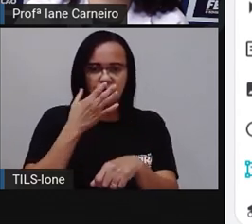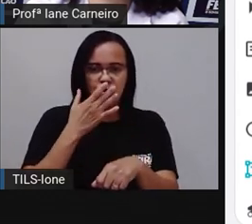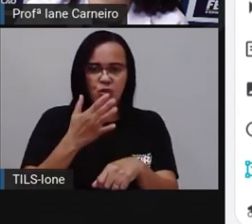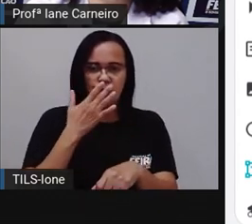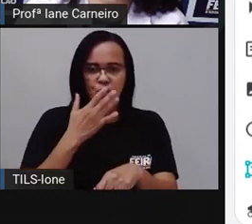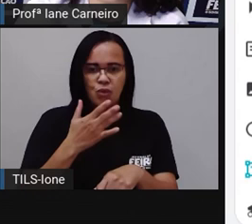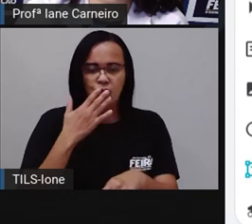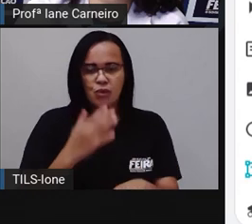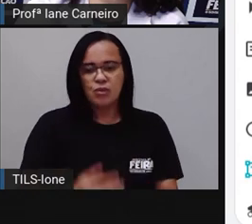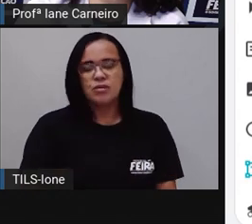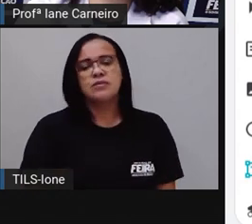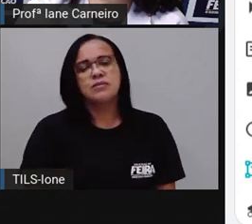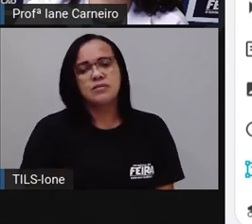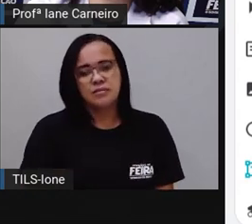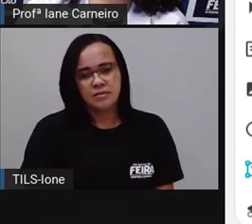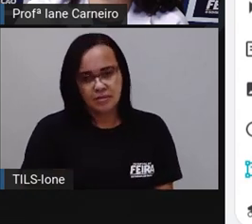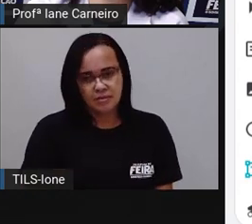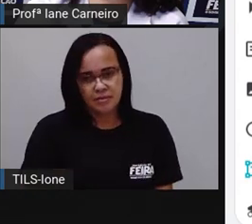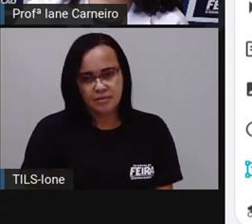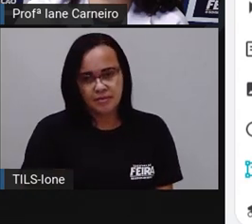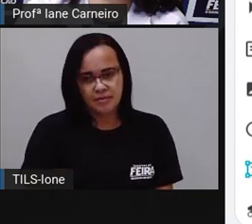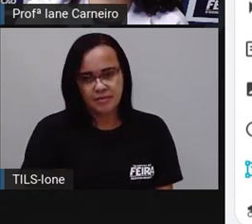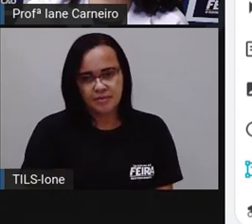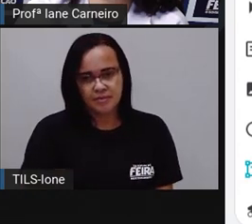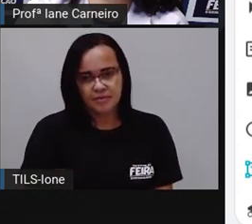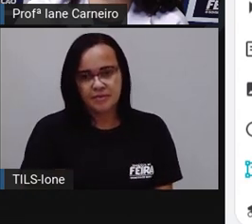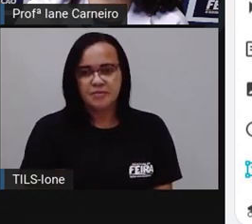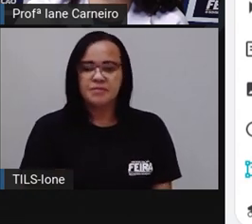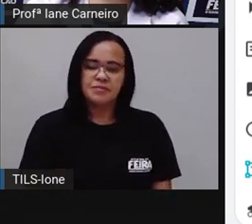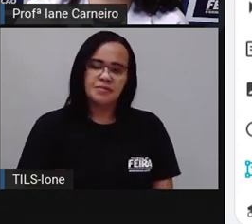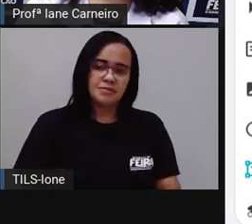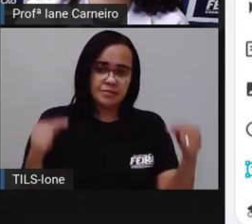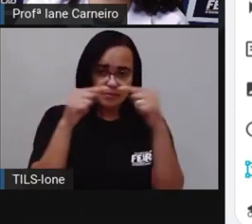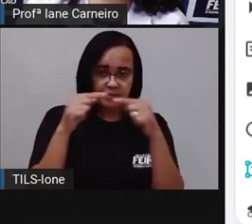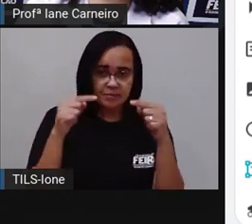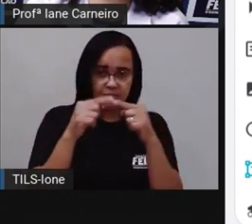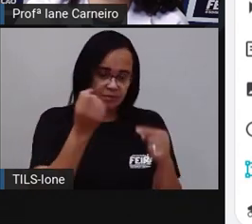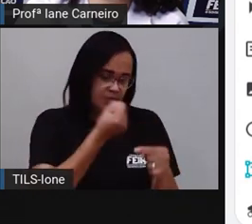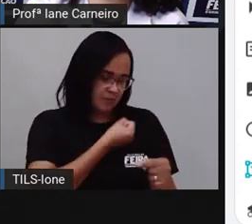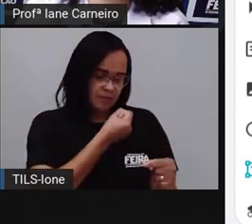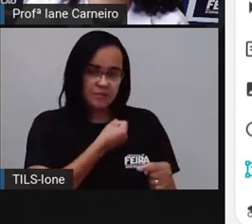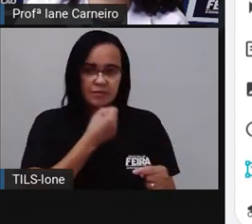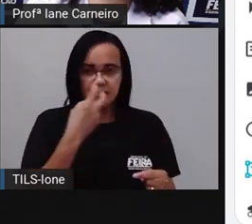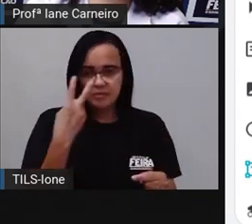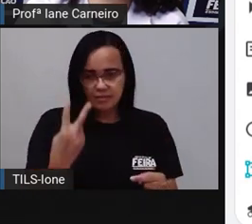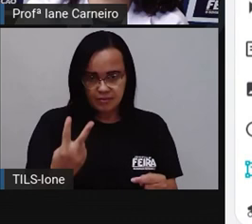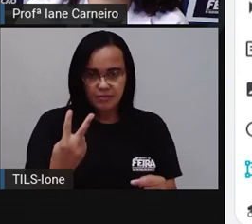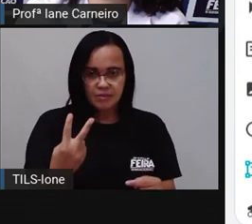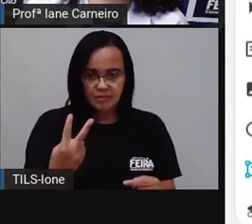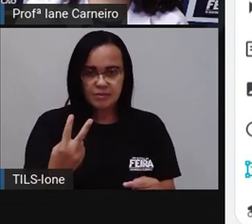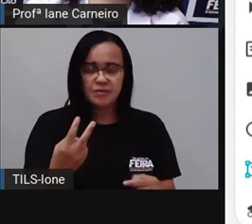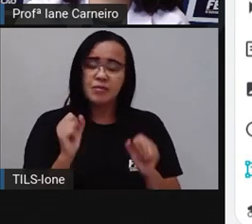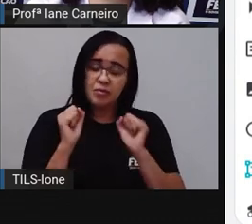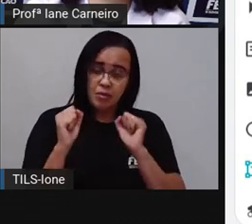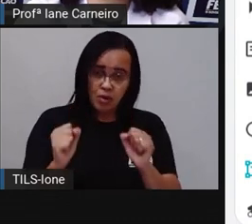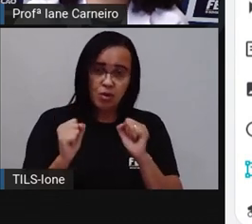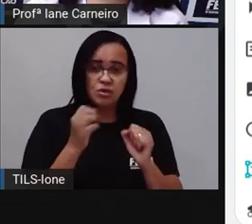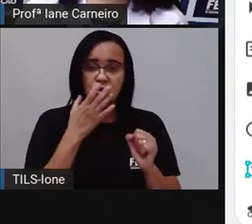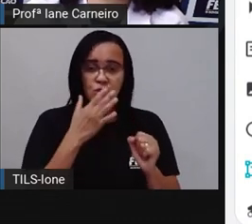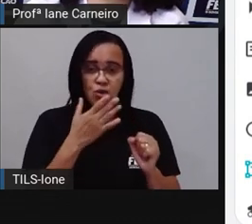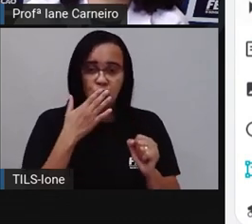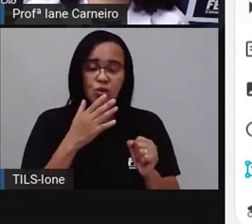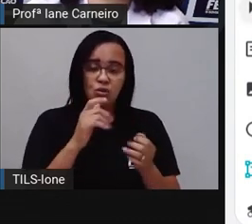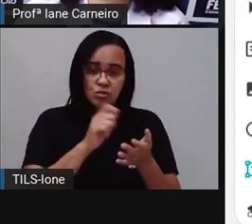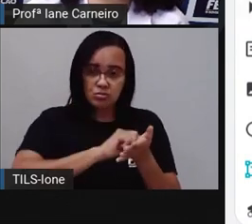Fazemos a barra, até onde vai o numeral 2, ó. Pronto. E a gente pode decorar, certo? Se